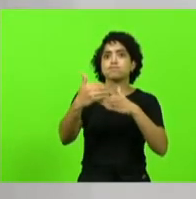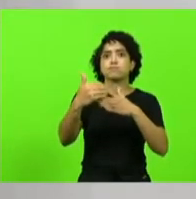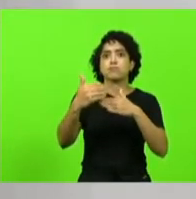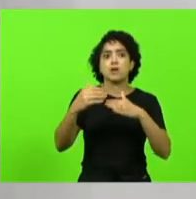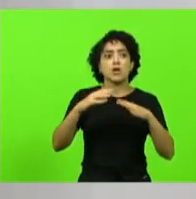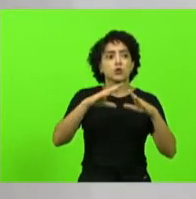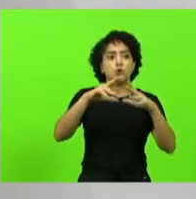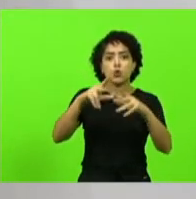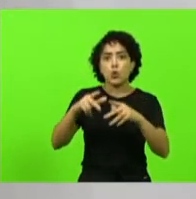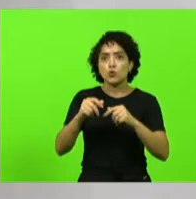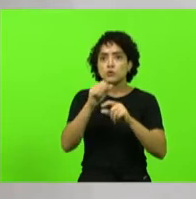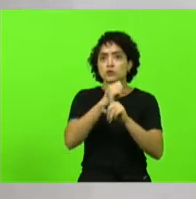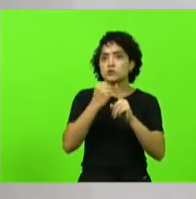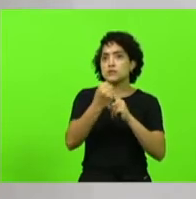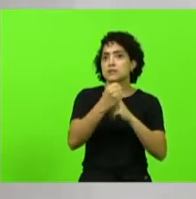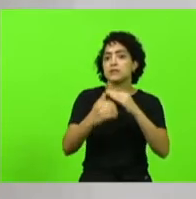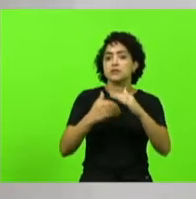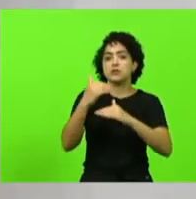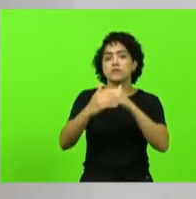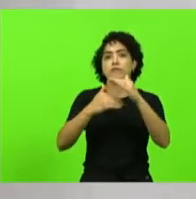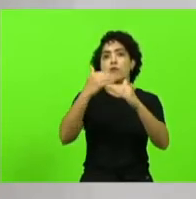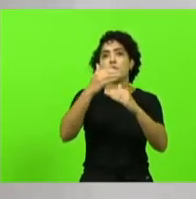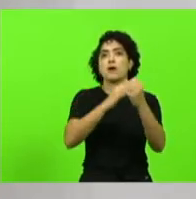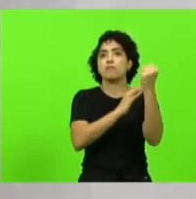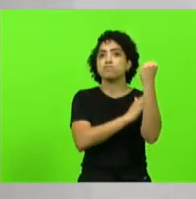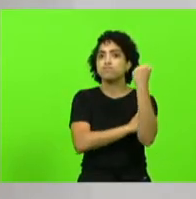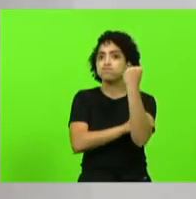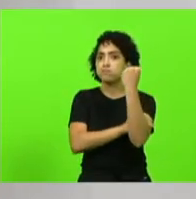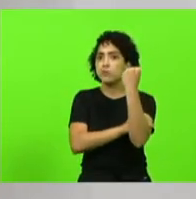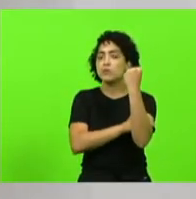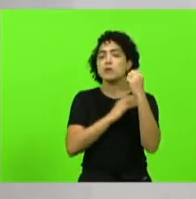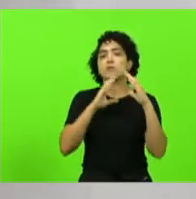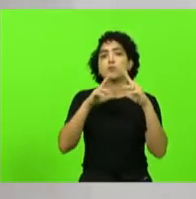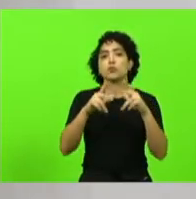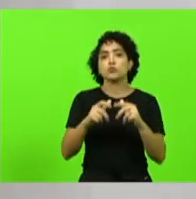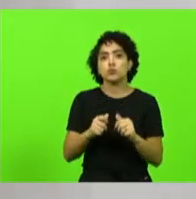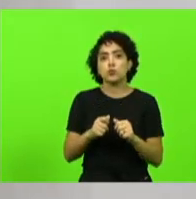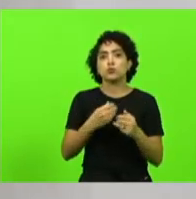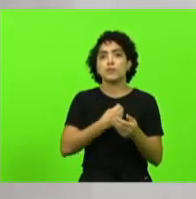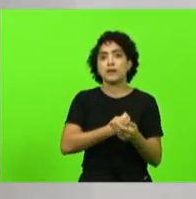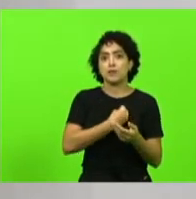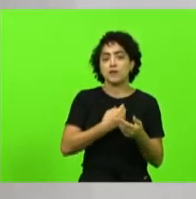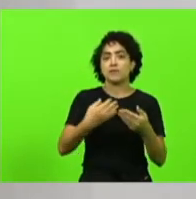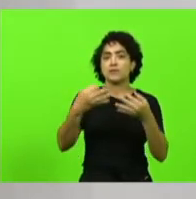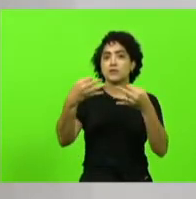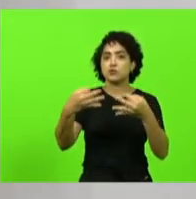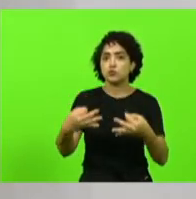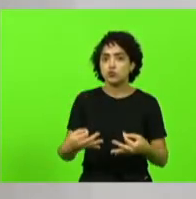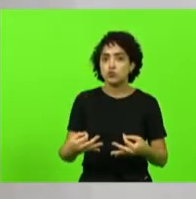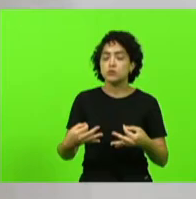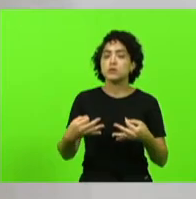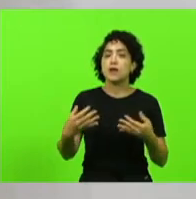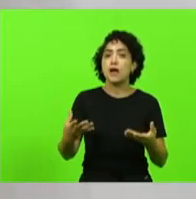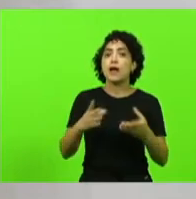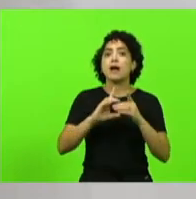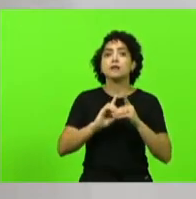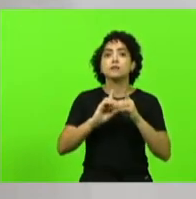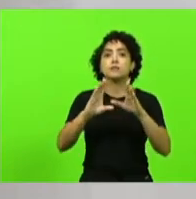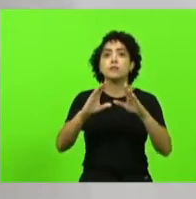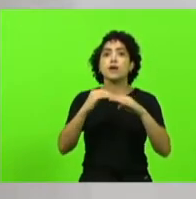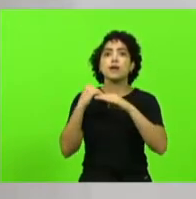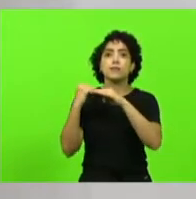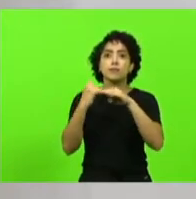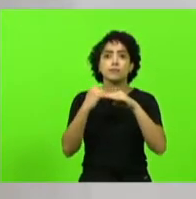o feminismo é por todos é para uma vida justa a democracia é igualdade e